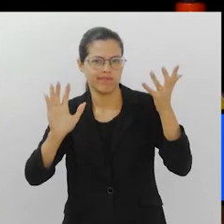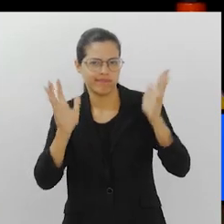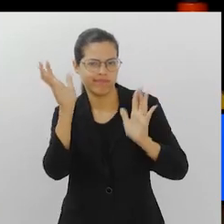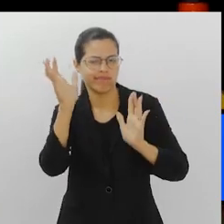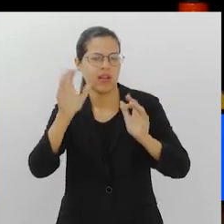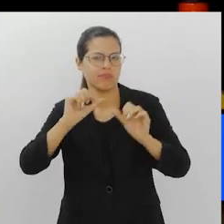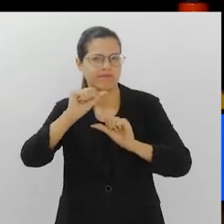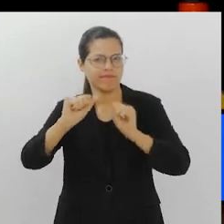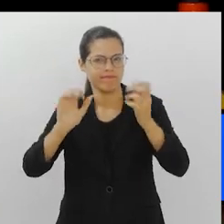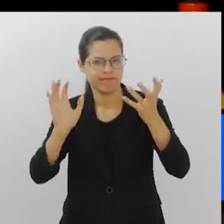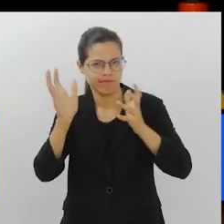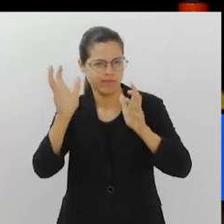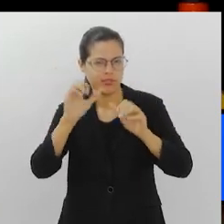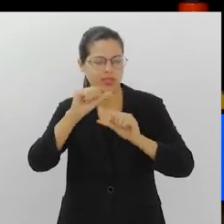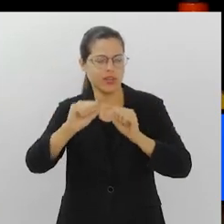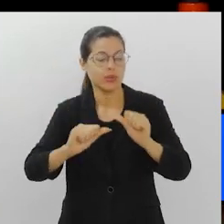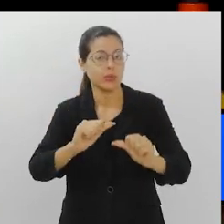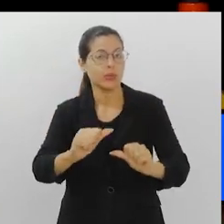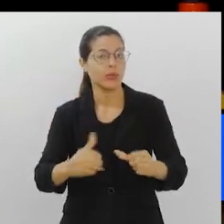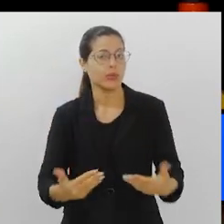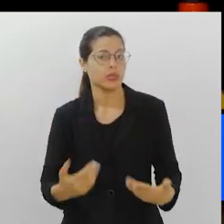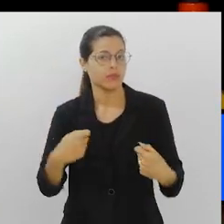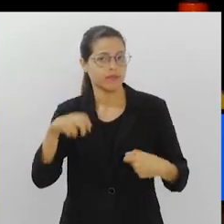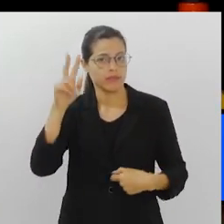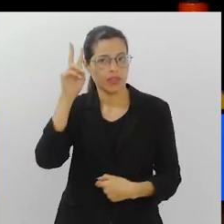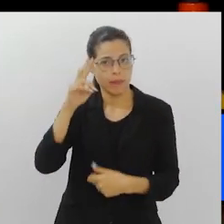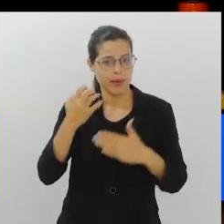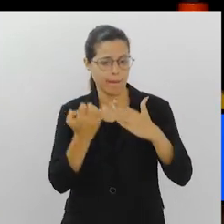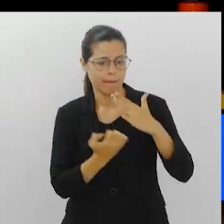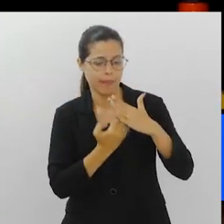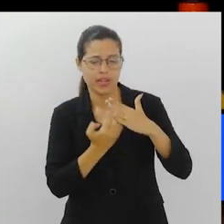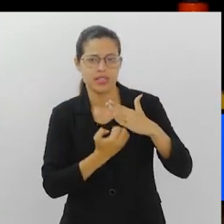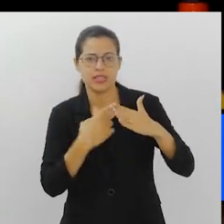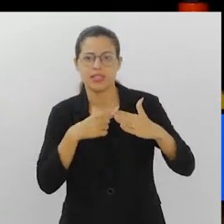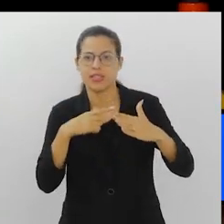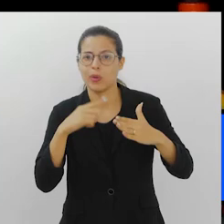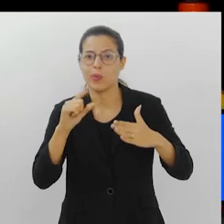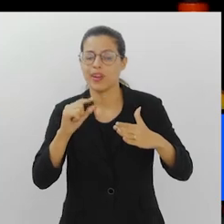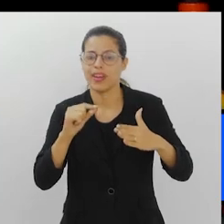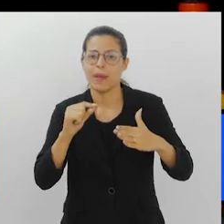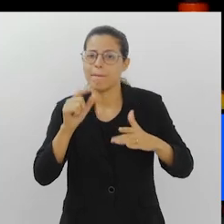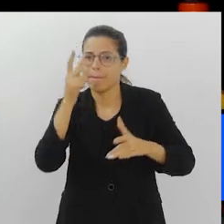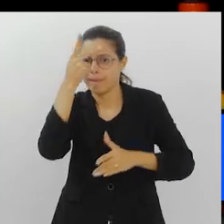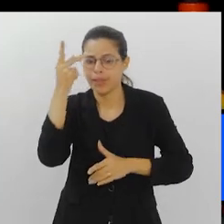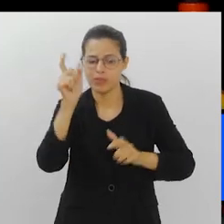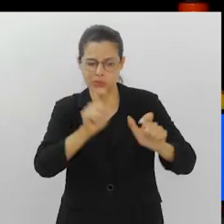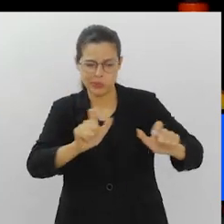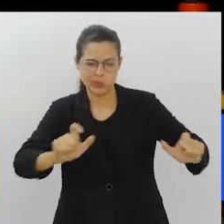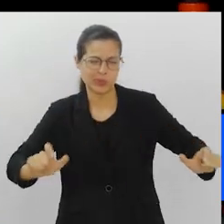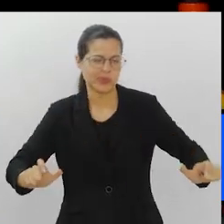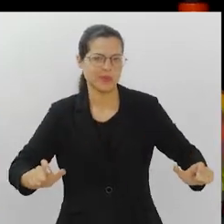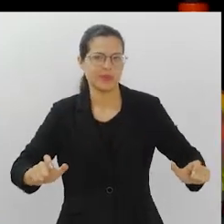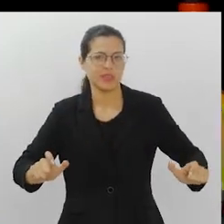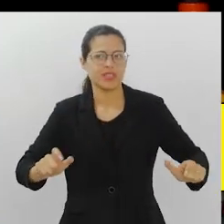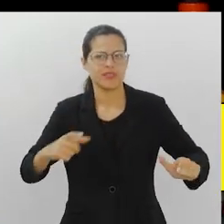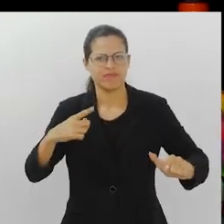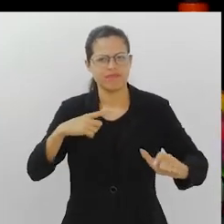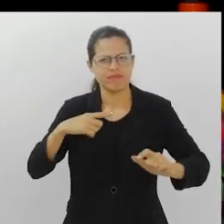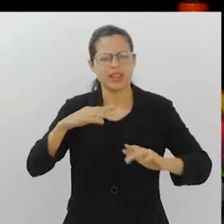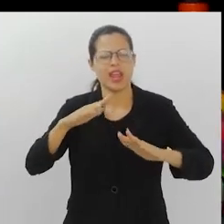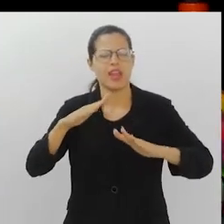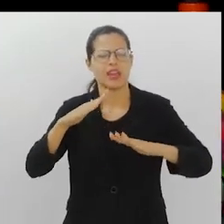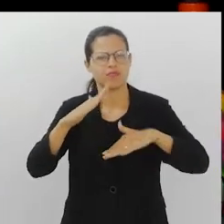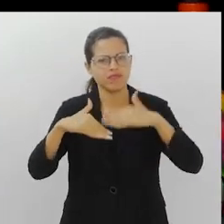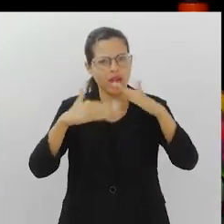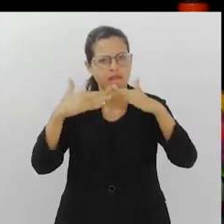que têm acontecendo e a gente tem que lembrar que as empresas são feitas de pessoas. As empresas só existem a partir das pessoas. Mesmo com os